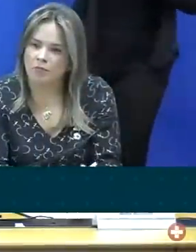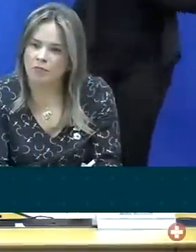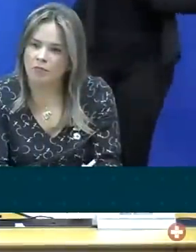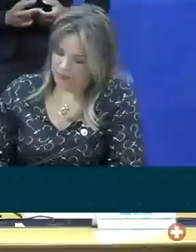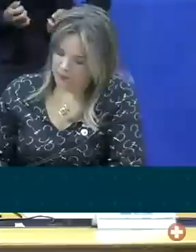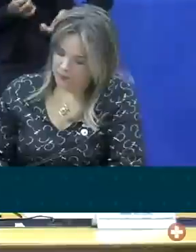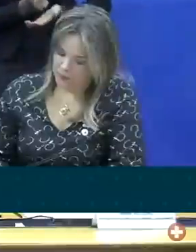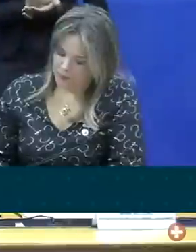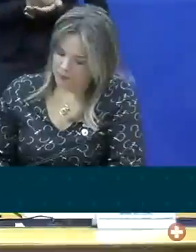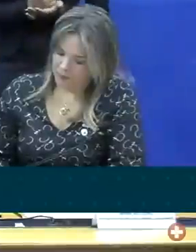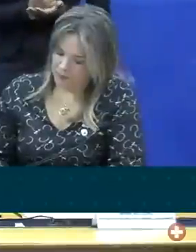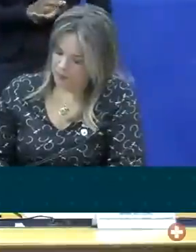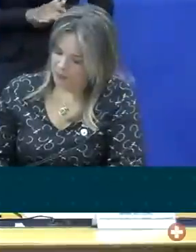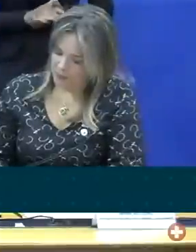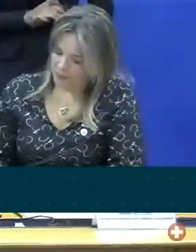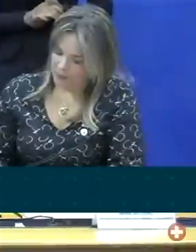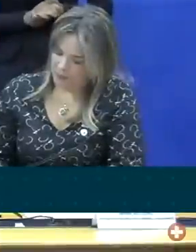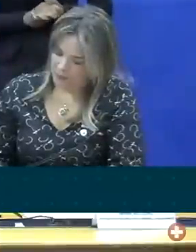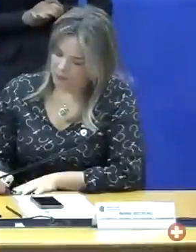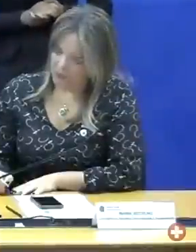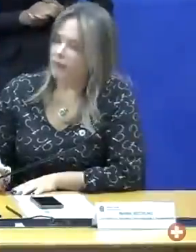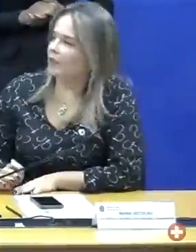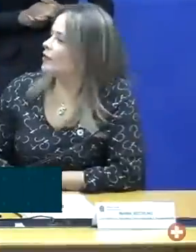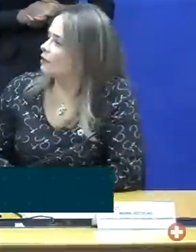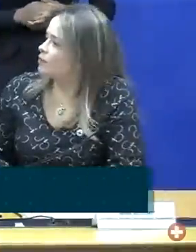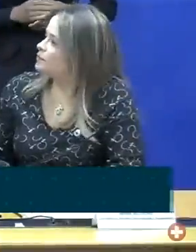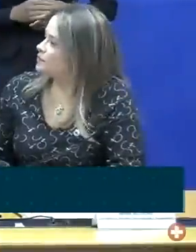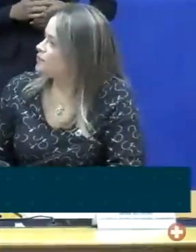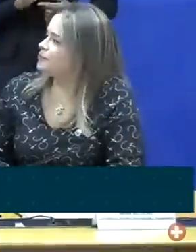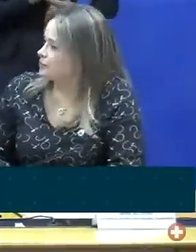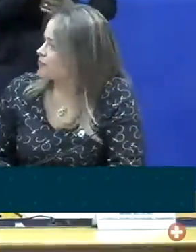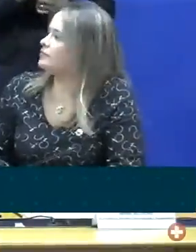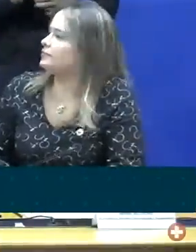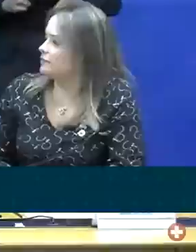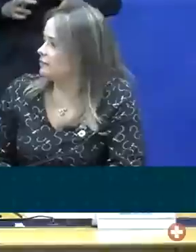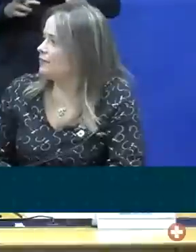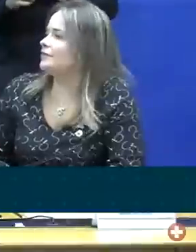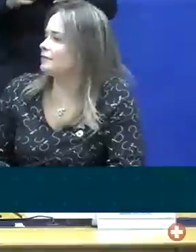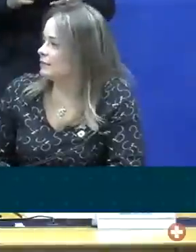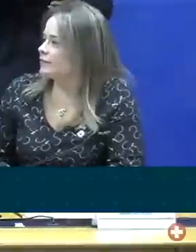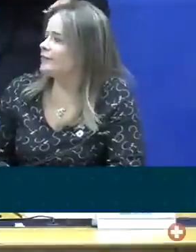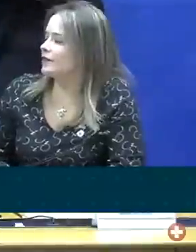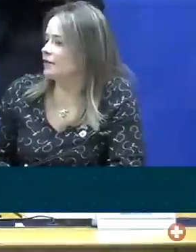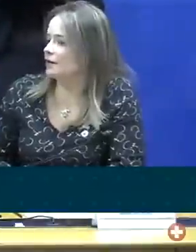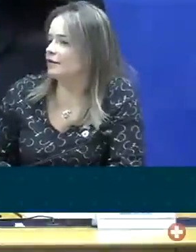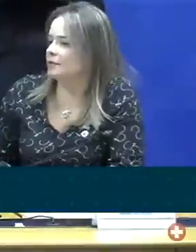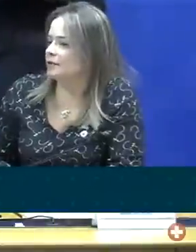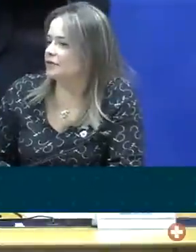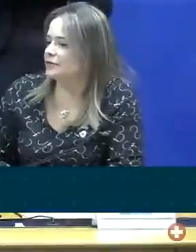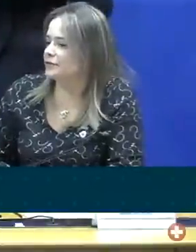oncológicos. Vamos começar a enfrentar o câncer nas unidades básicas de saúde.